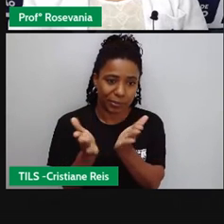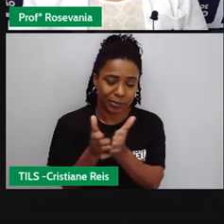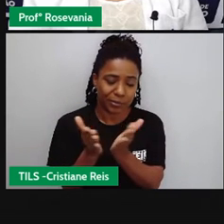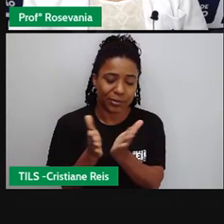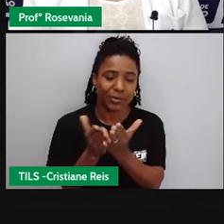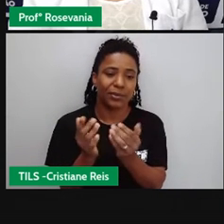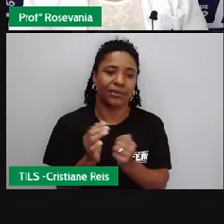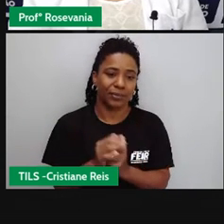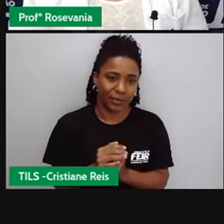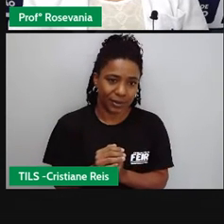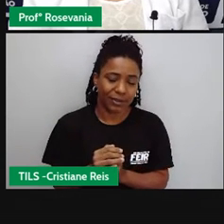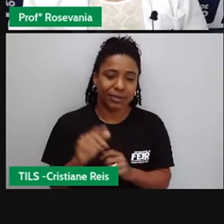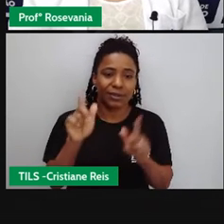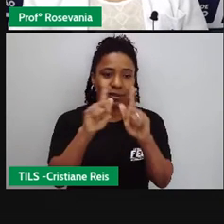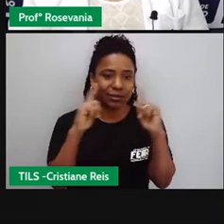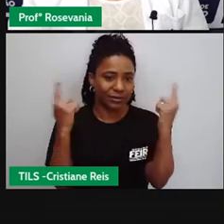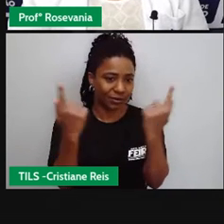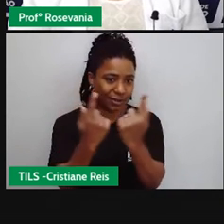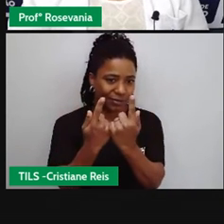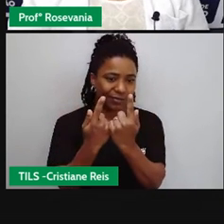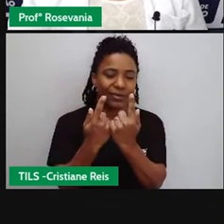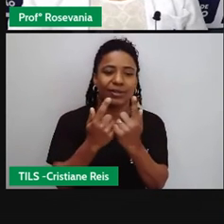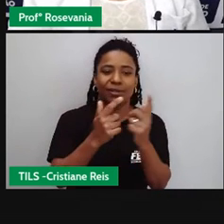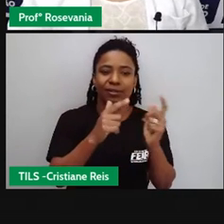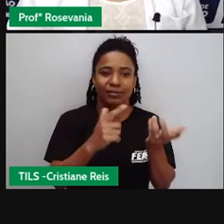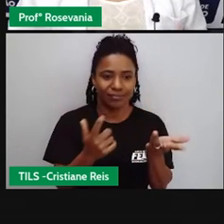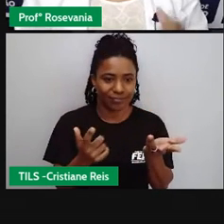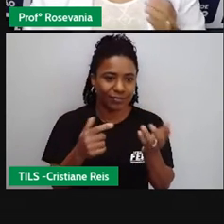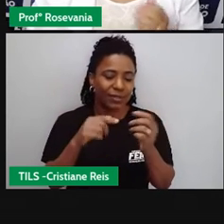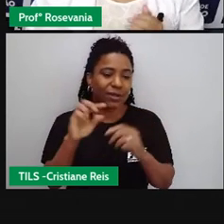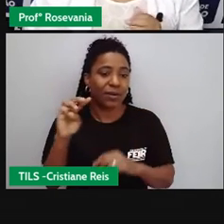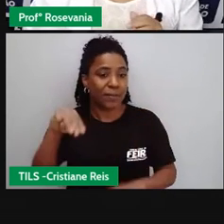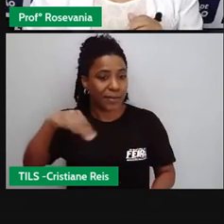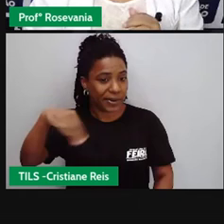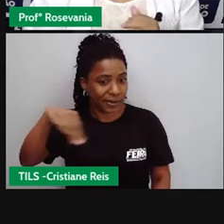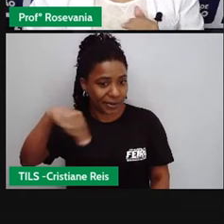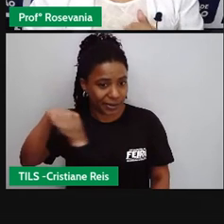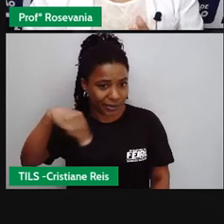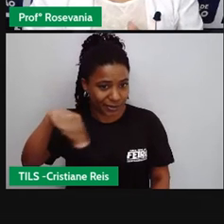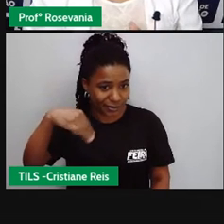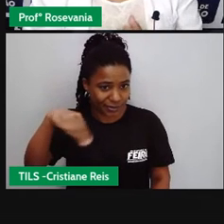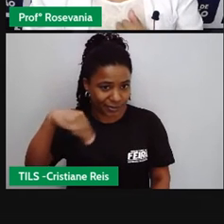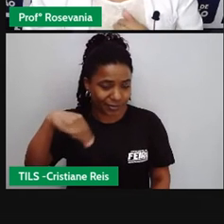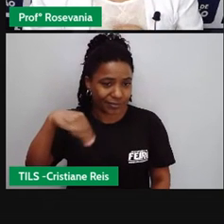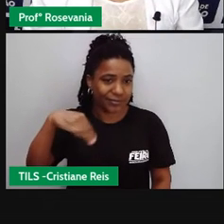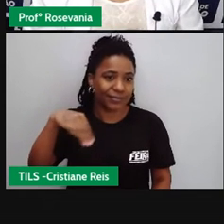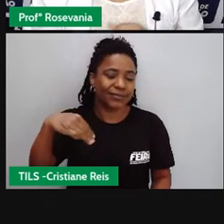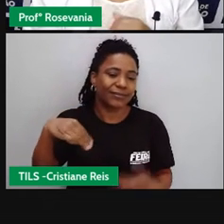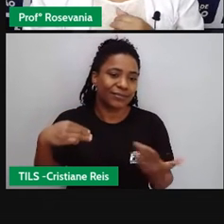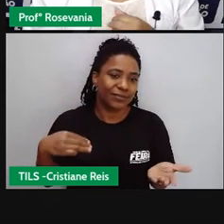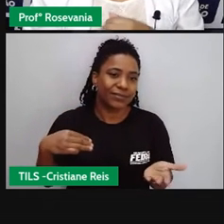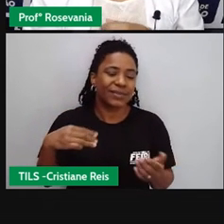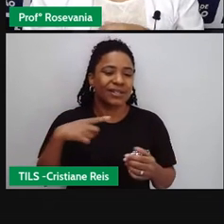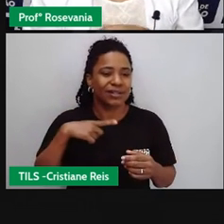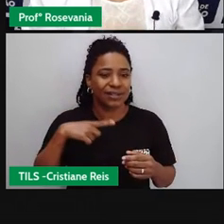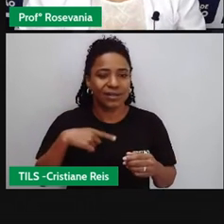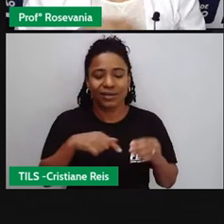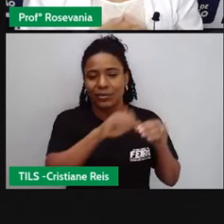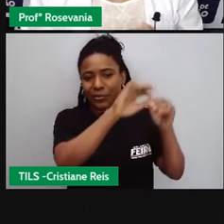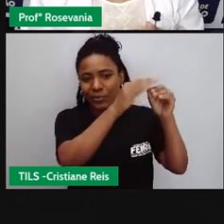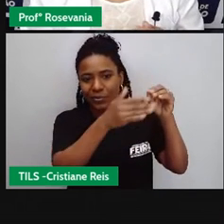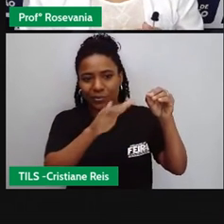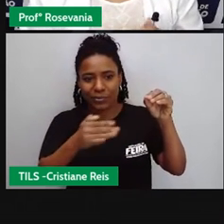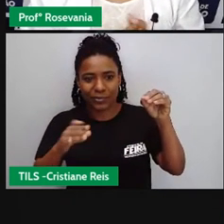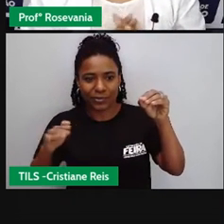estados que até a própria geografia do lugar, né, principalmente no Maranhão, com a instalação, né, das dunas, o